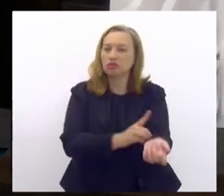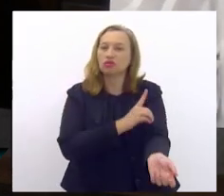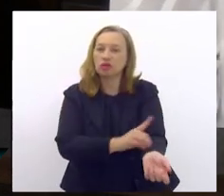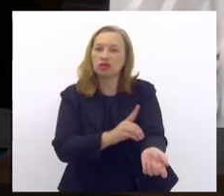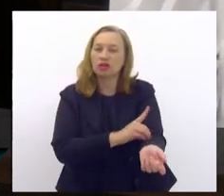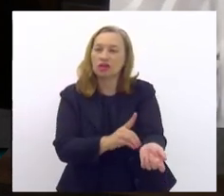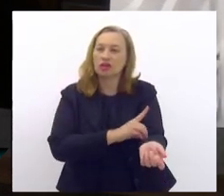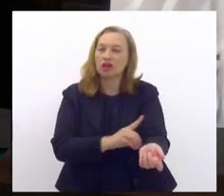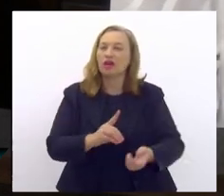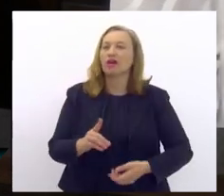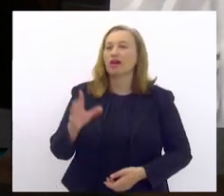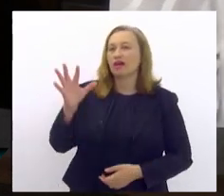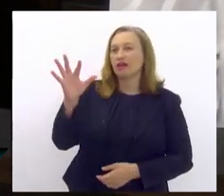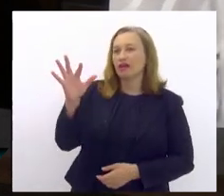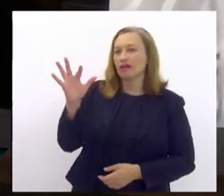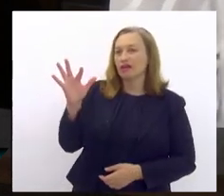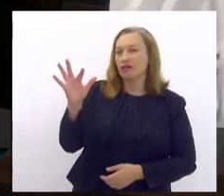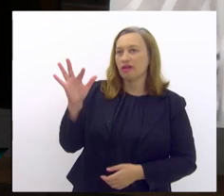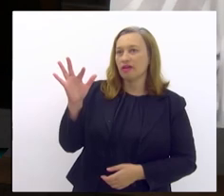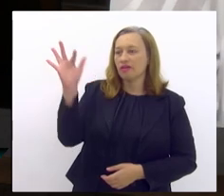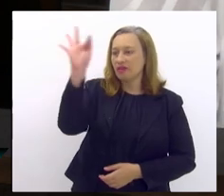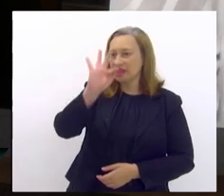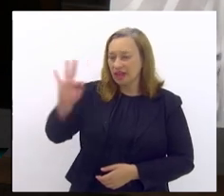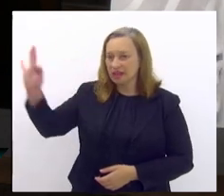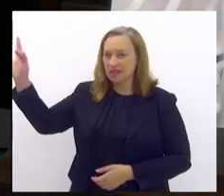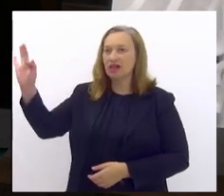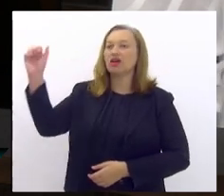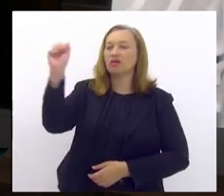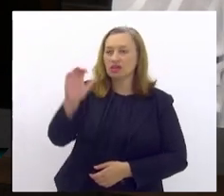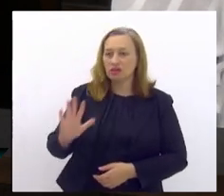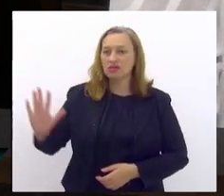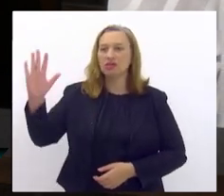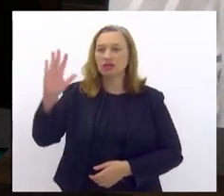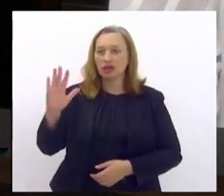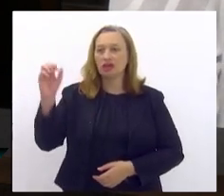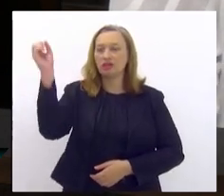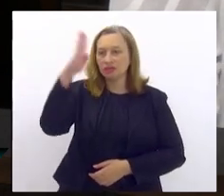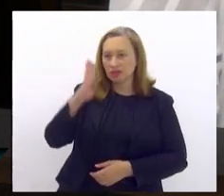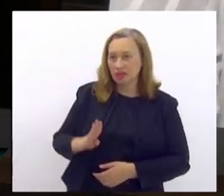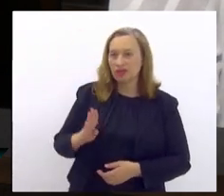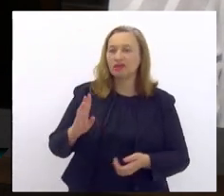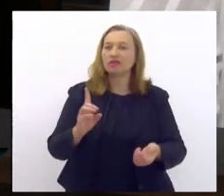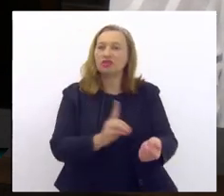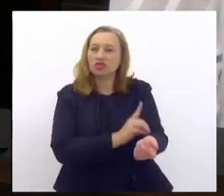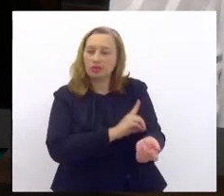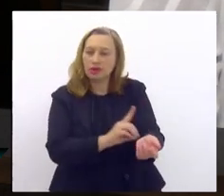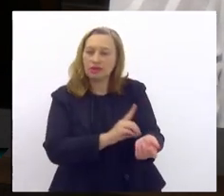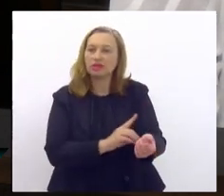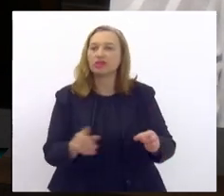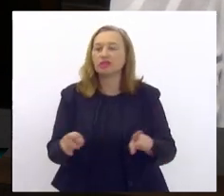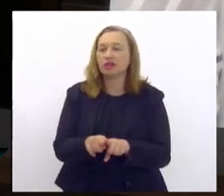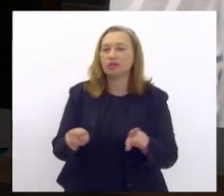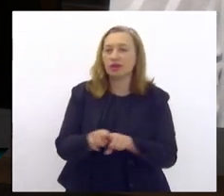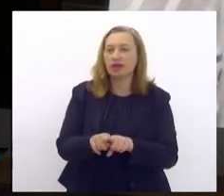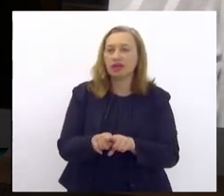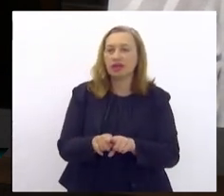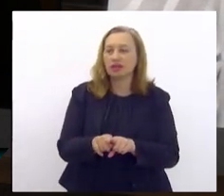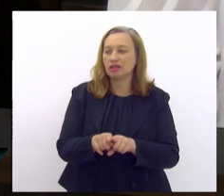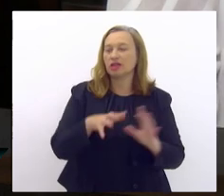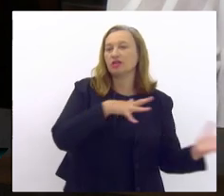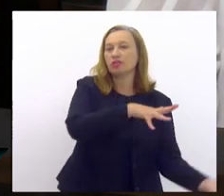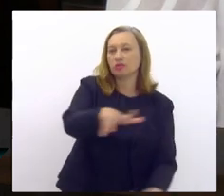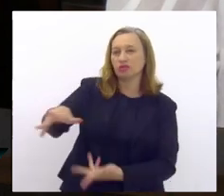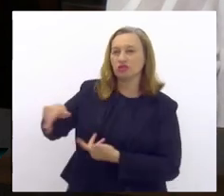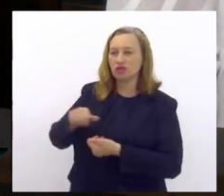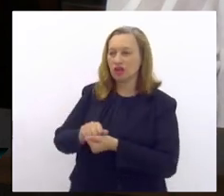Federação Nacional das Associações e Entidades do Diabetes, e pela International Diabetes Federation.